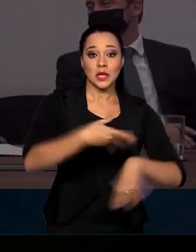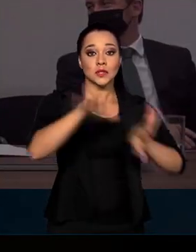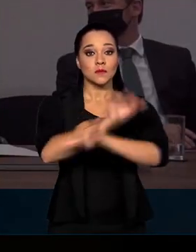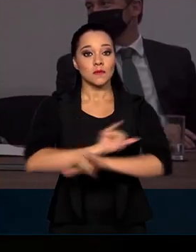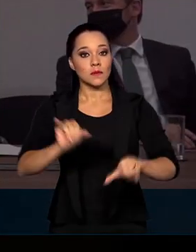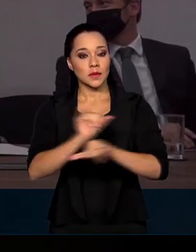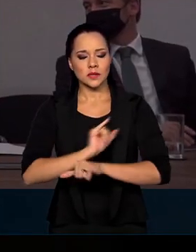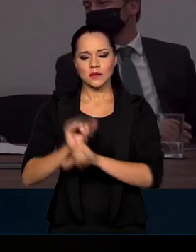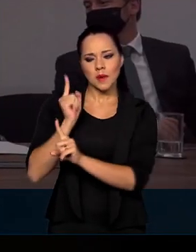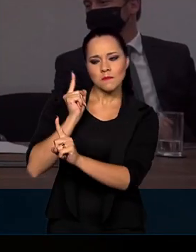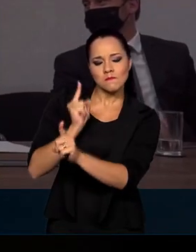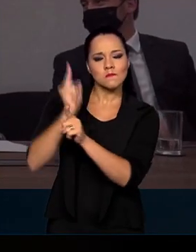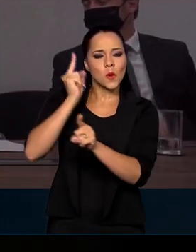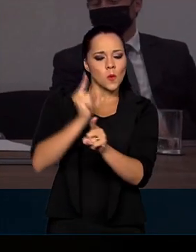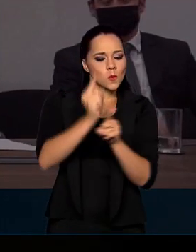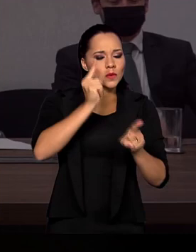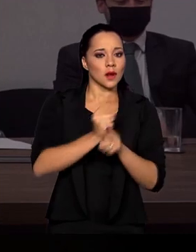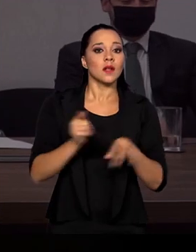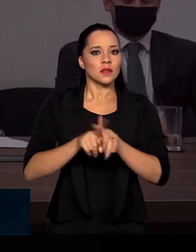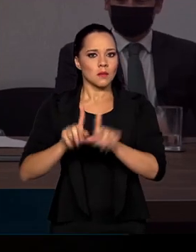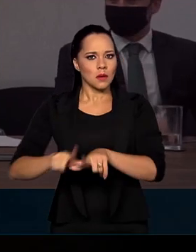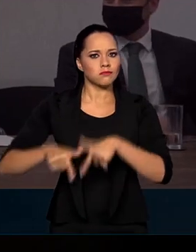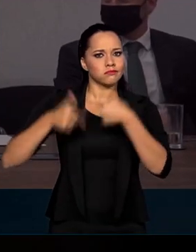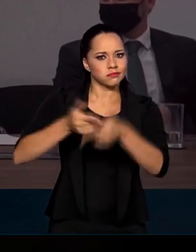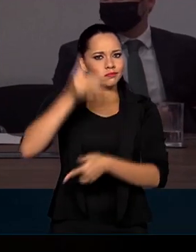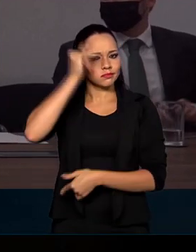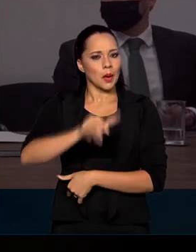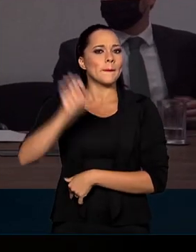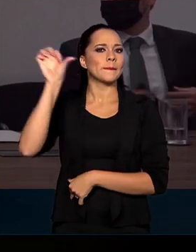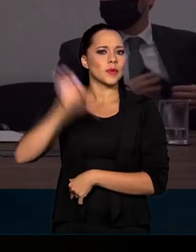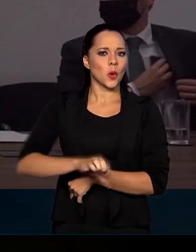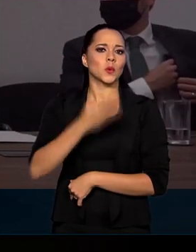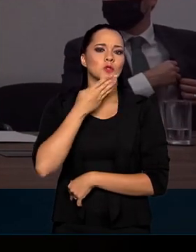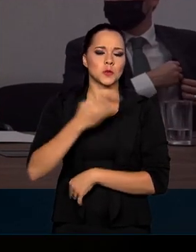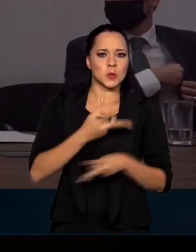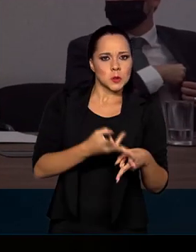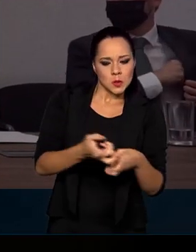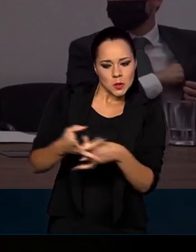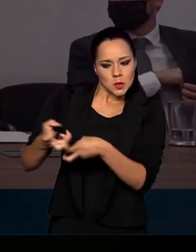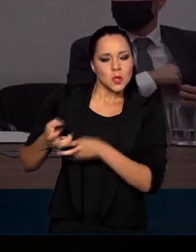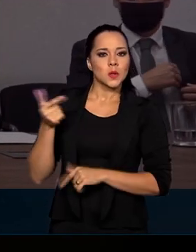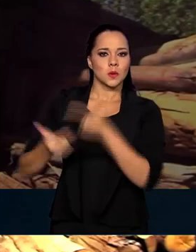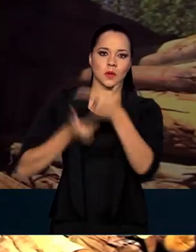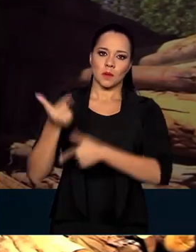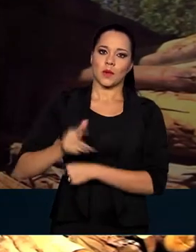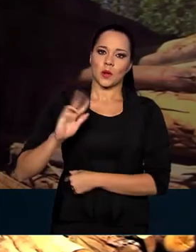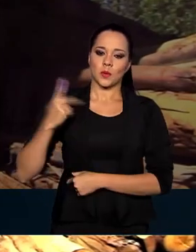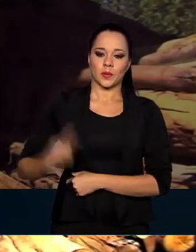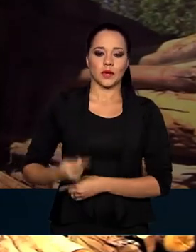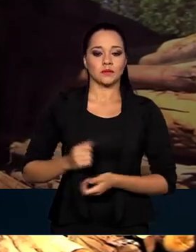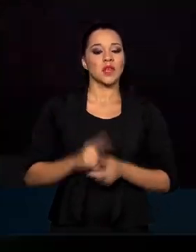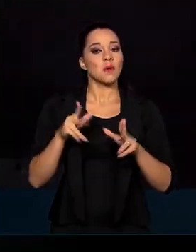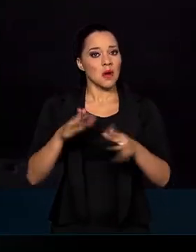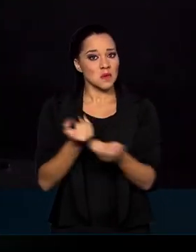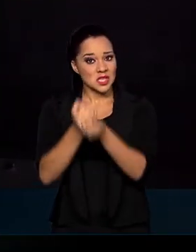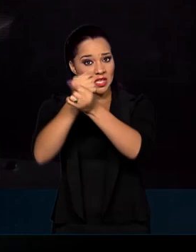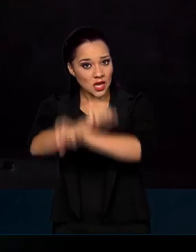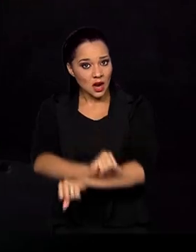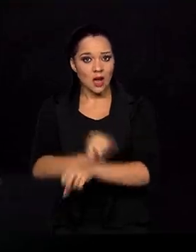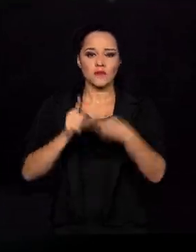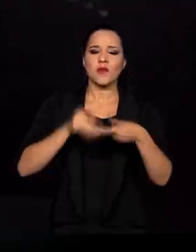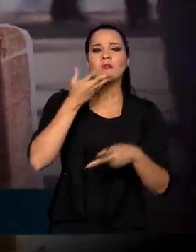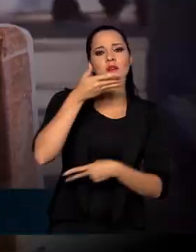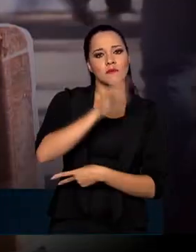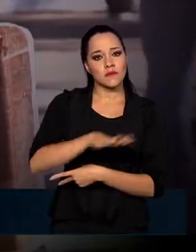para identificar e combater as piores formas de exploração do trabalho humano, como o escravo, o